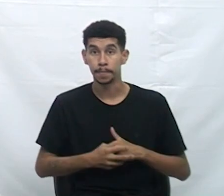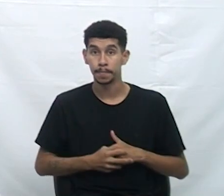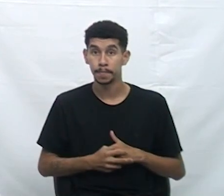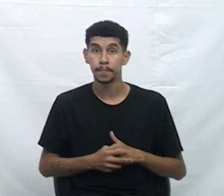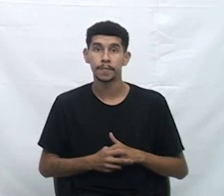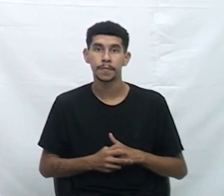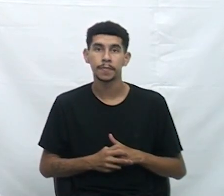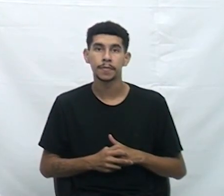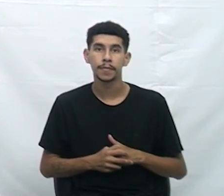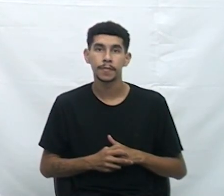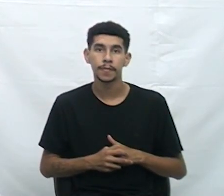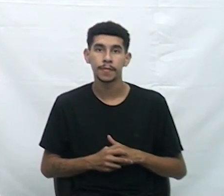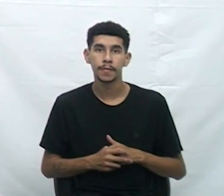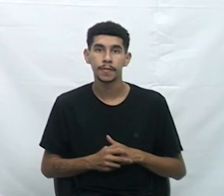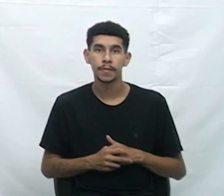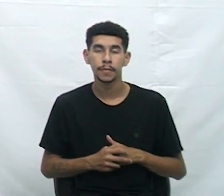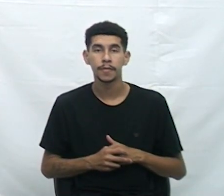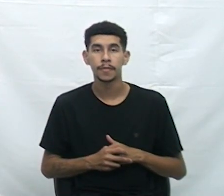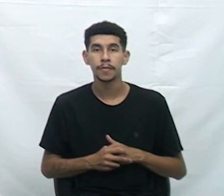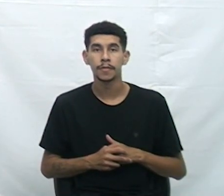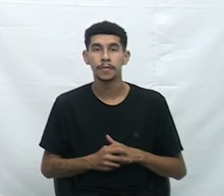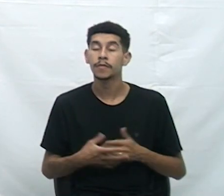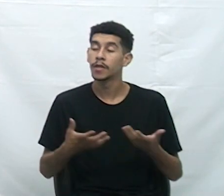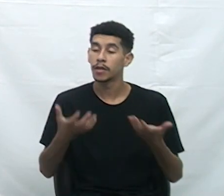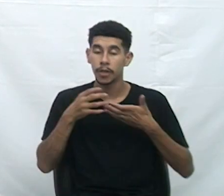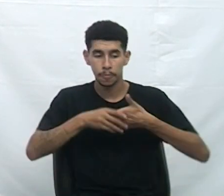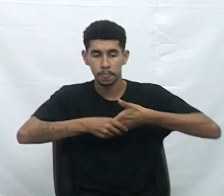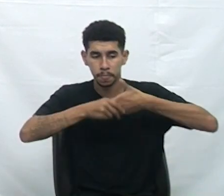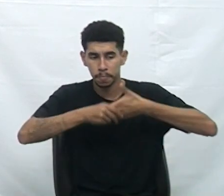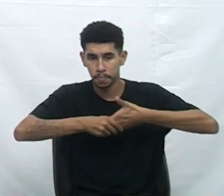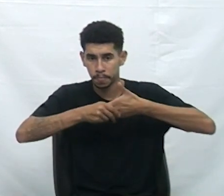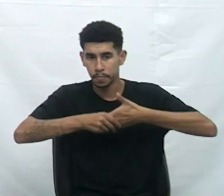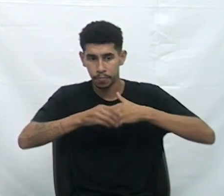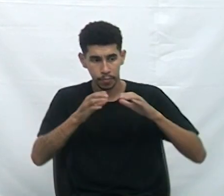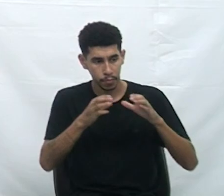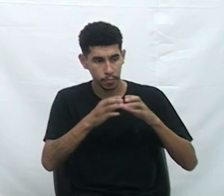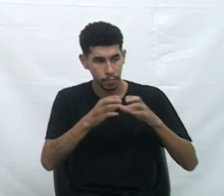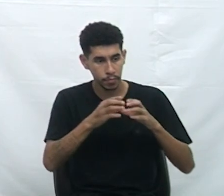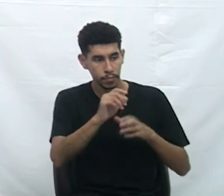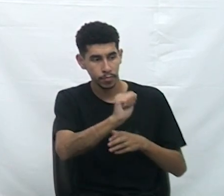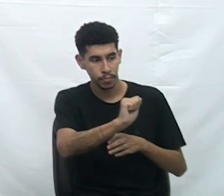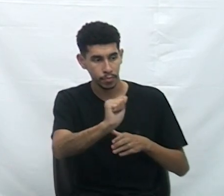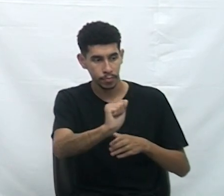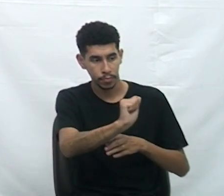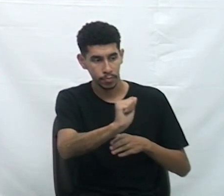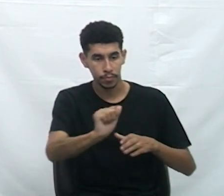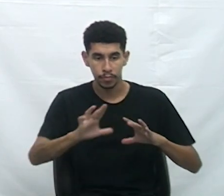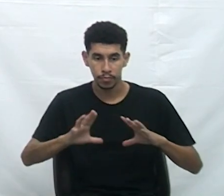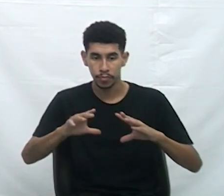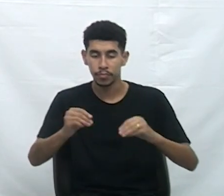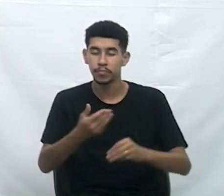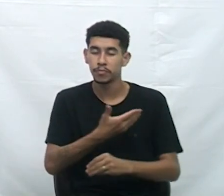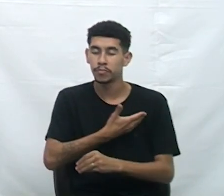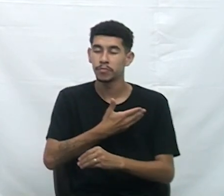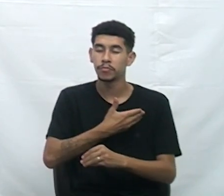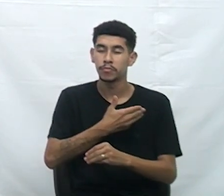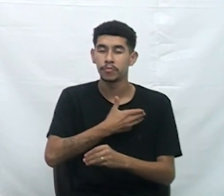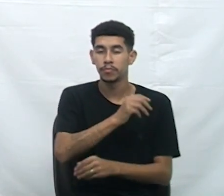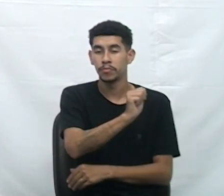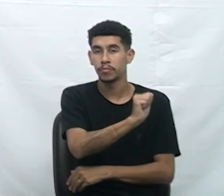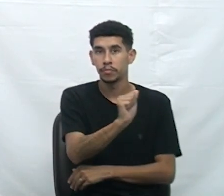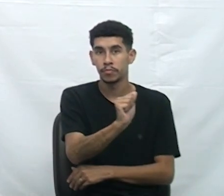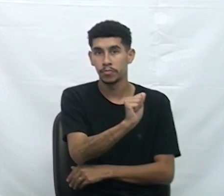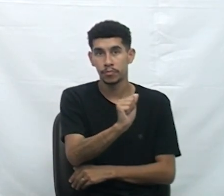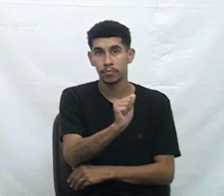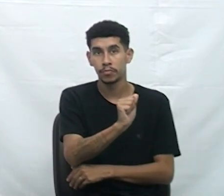cumprimentar o grupo de Alcoólicos Anônimos, a todos os companheiros de Alcoólicos Anônimos,